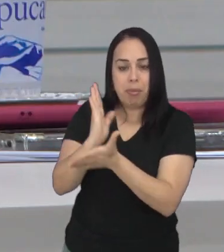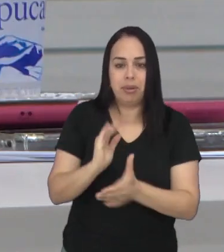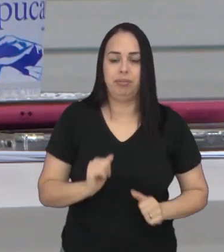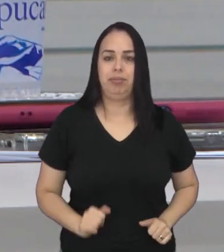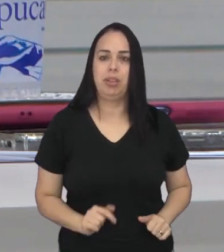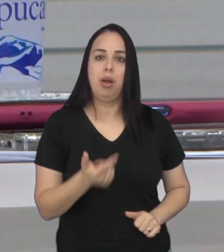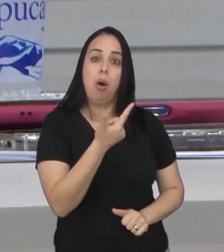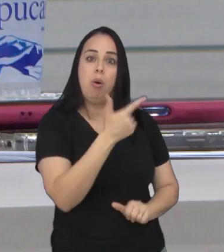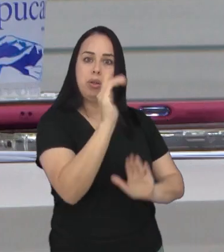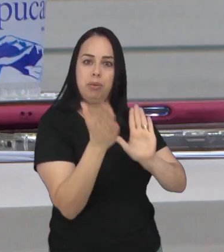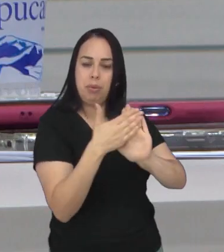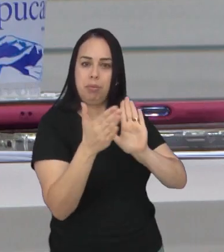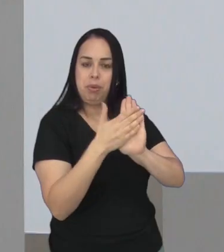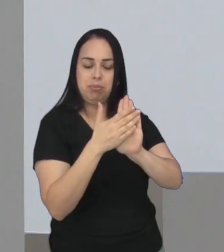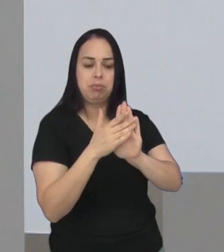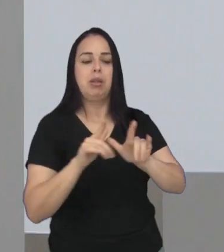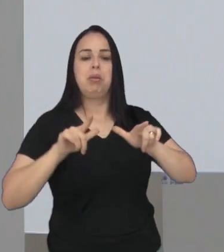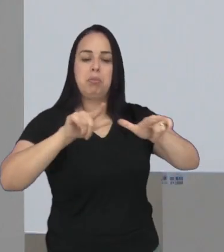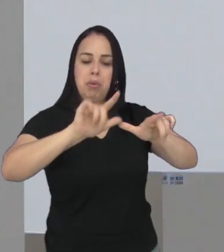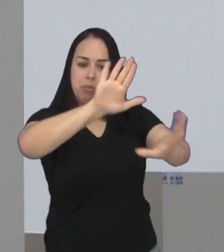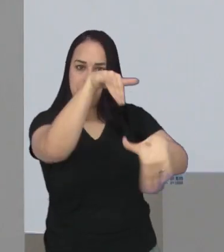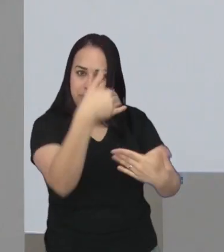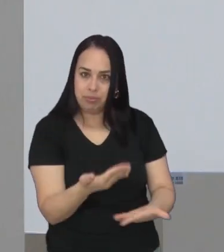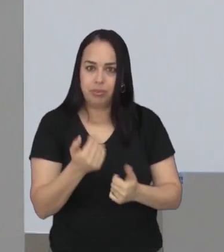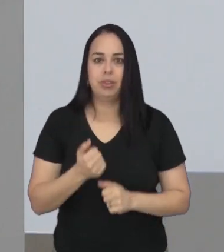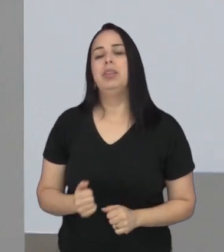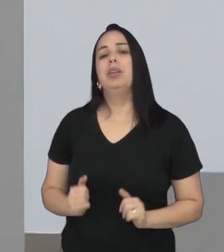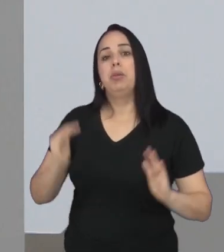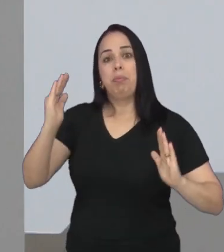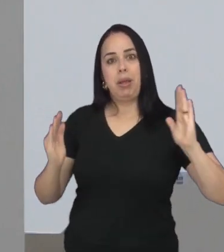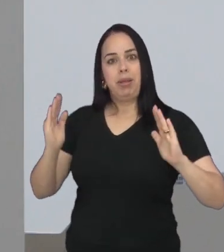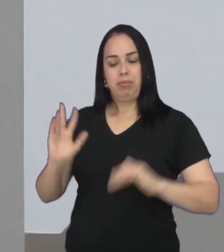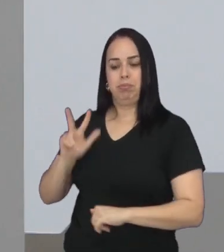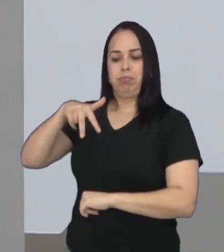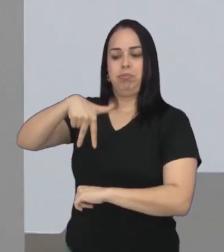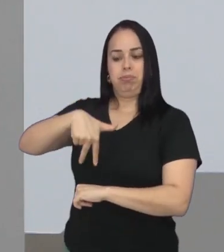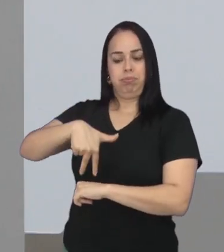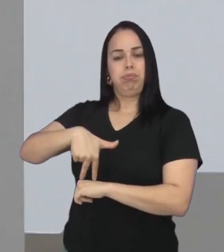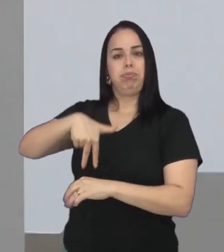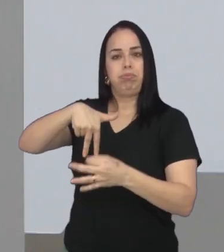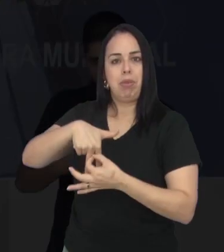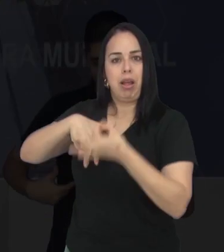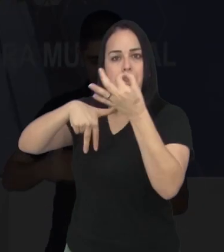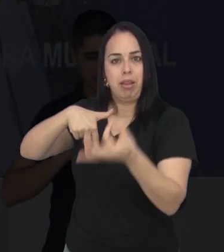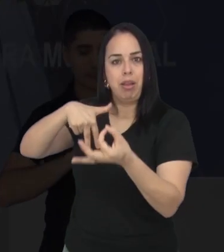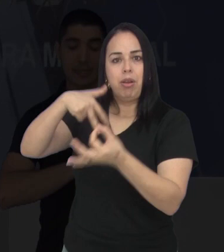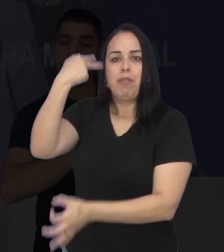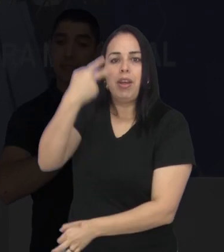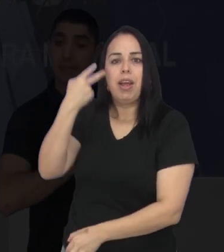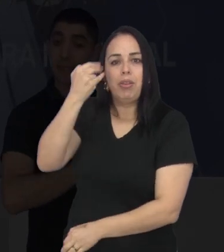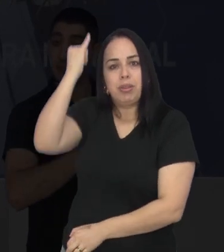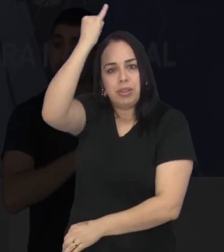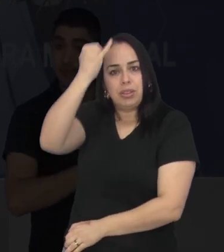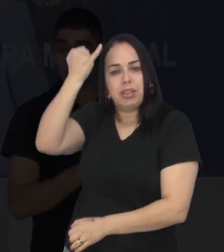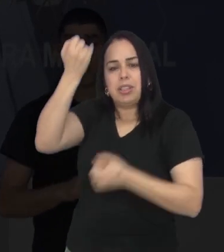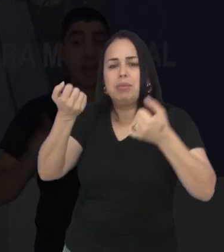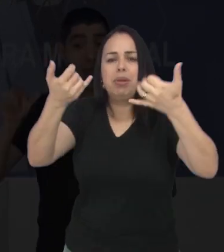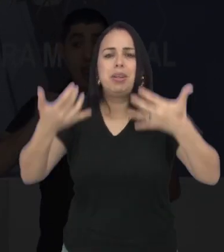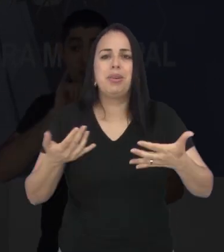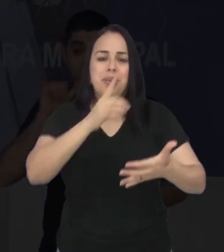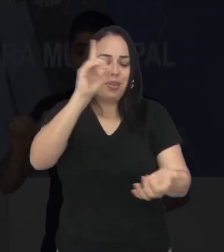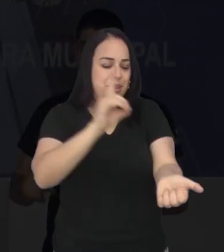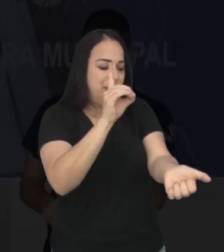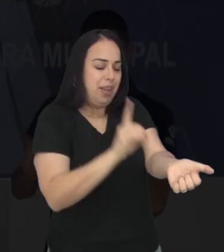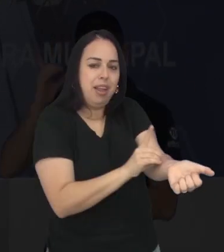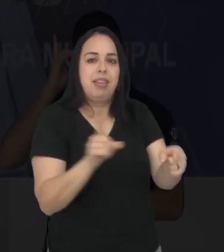foram para concessões de honrarias. Já no grande expediente, o vereador Dr. José Cláudio falou sobre os casos de dengue na cidade e